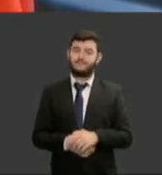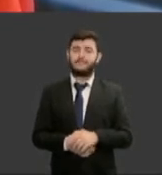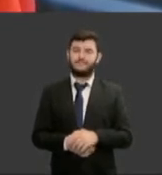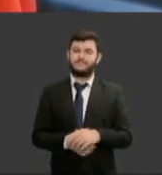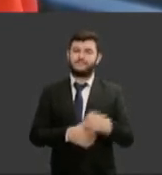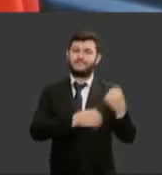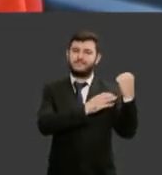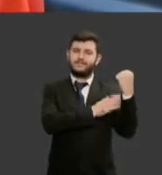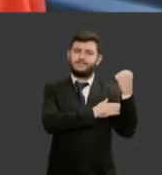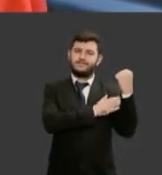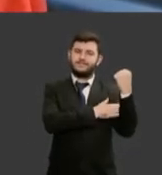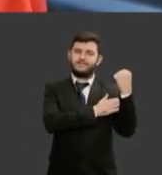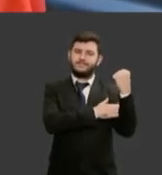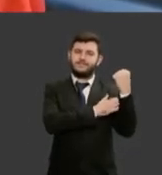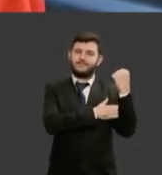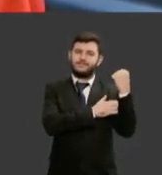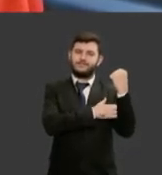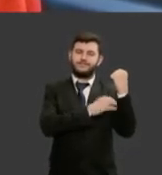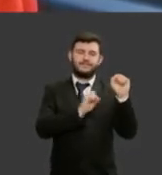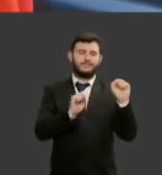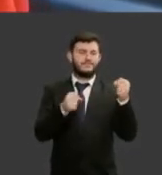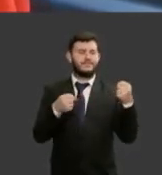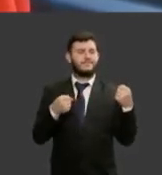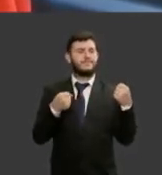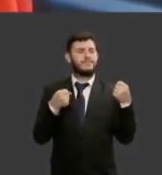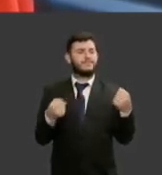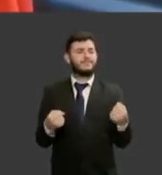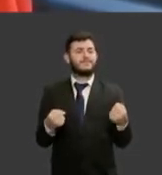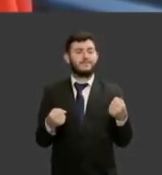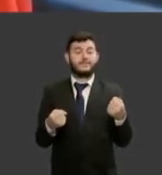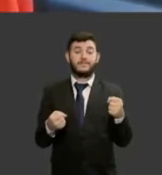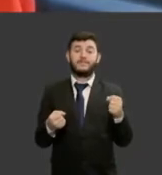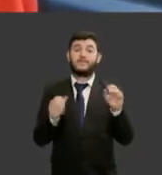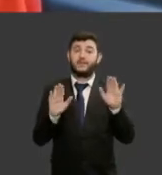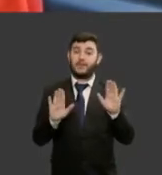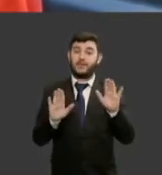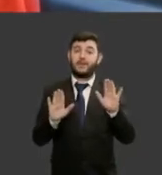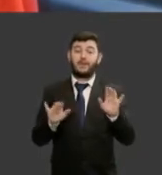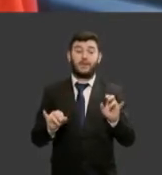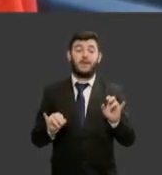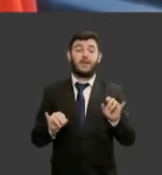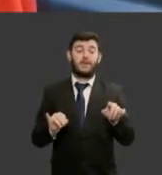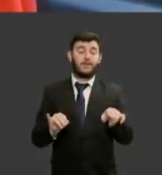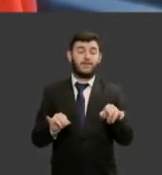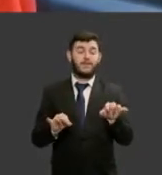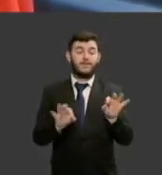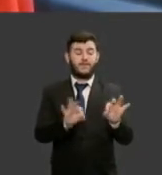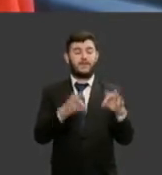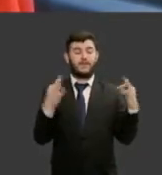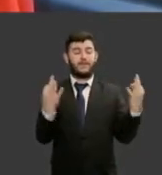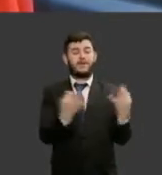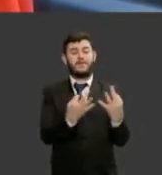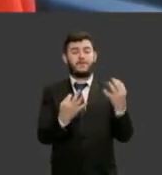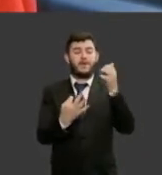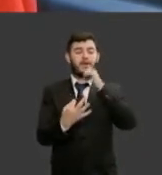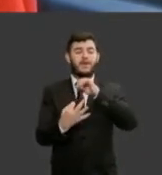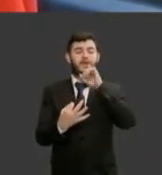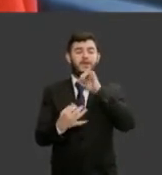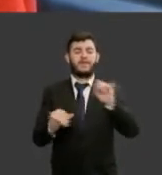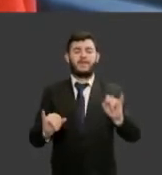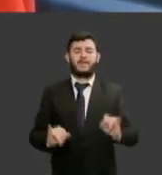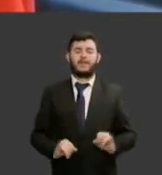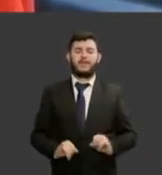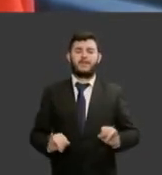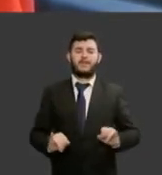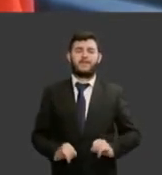especialmente aquelas mães e as famílias que estão sofrendo pelas perdas em razão da Covid-19 em